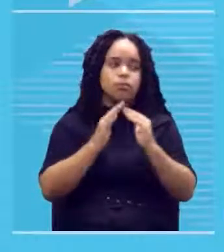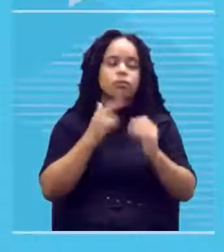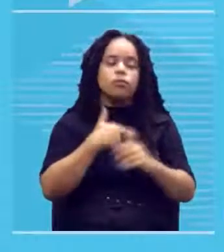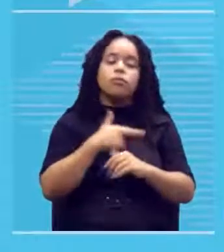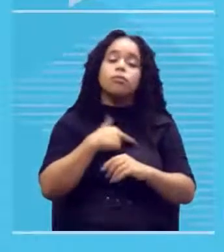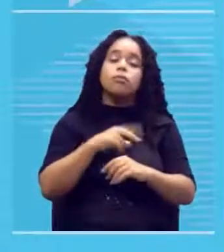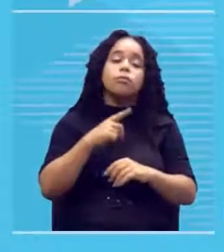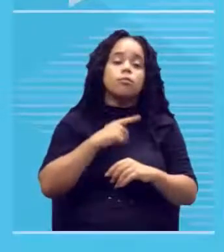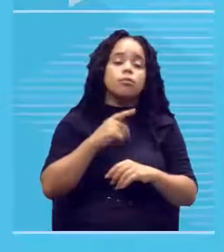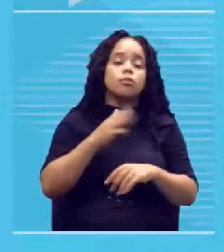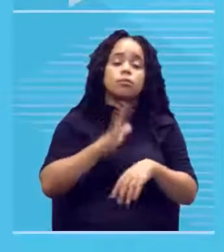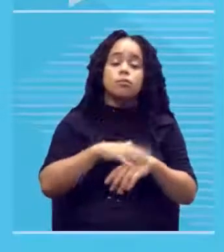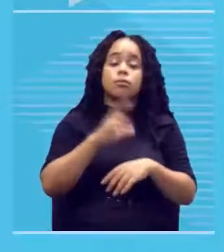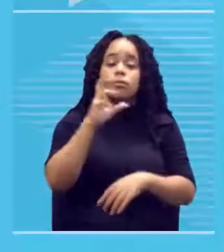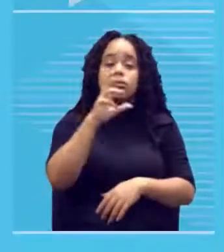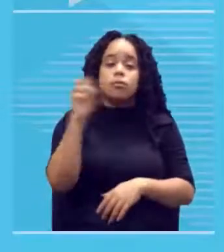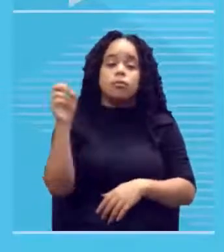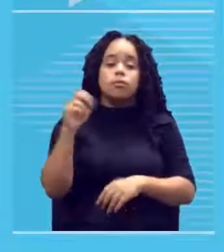ela foi